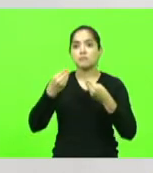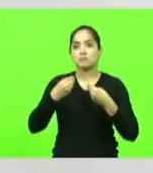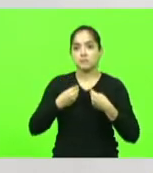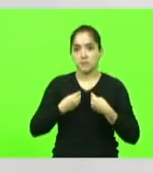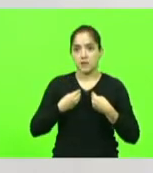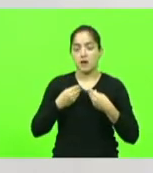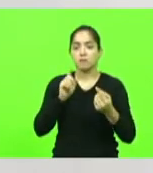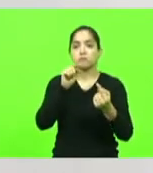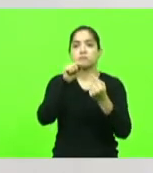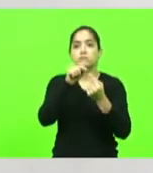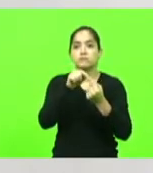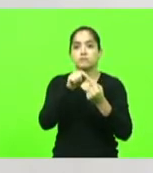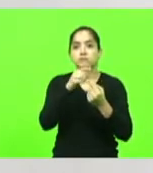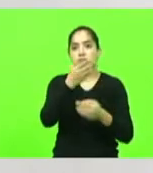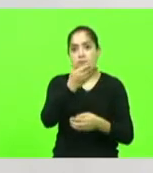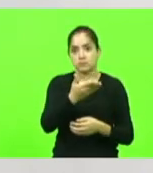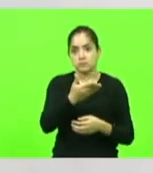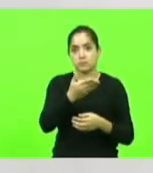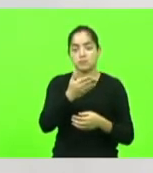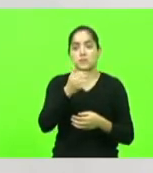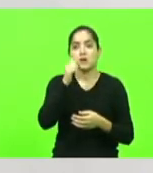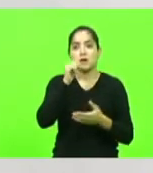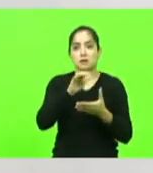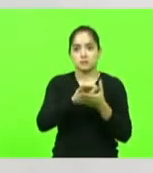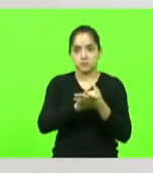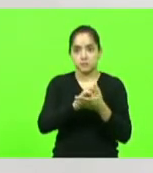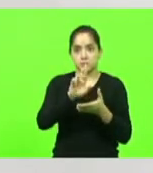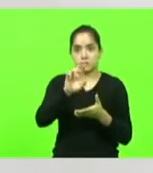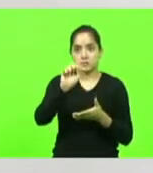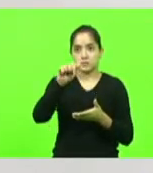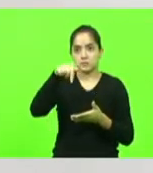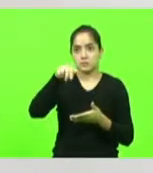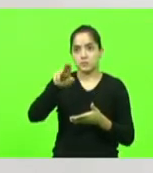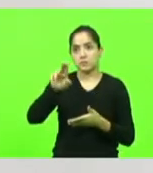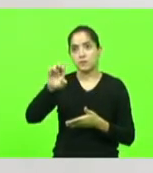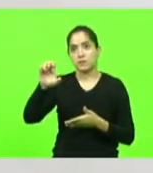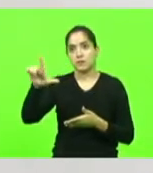Agradecer a minha querida esposa Raquel, que se encontra aqui presente.